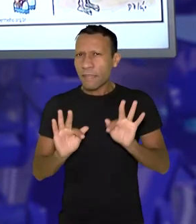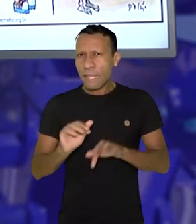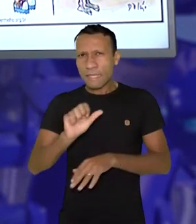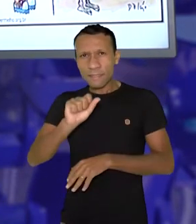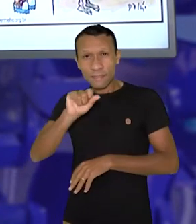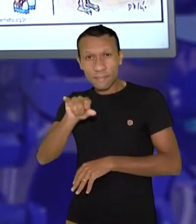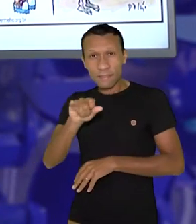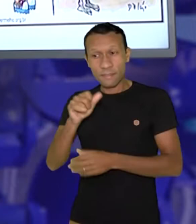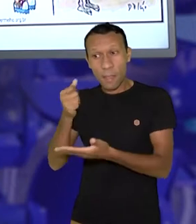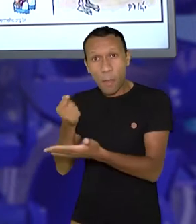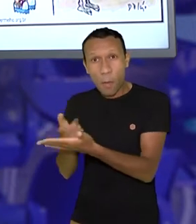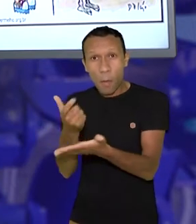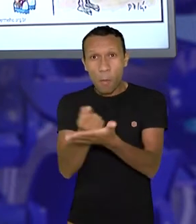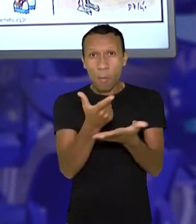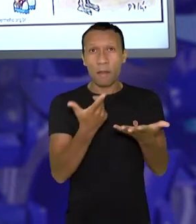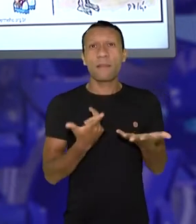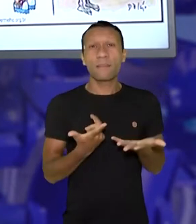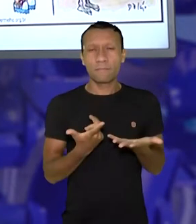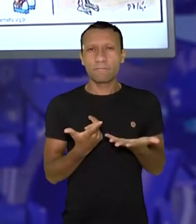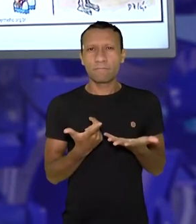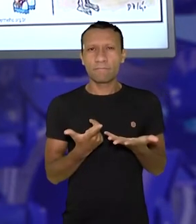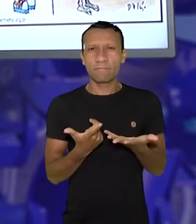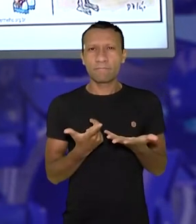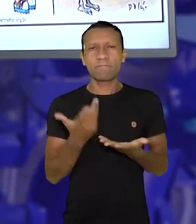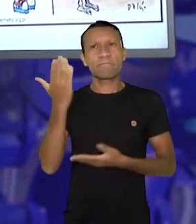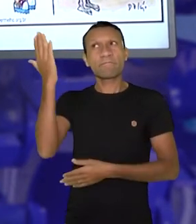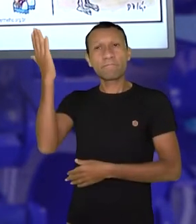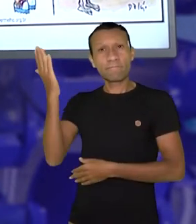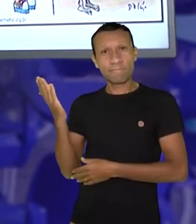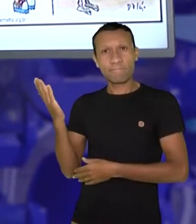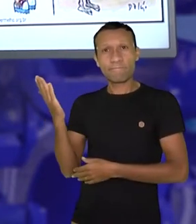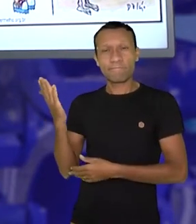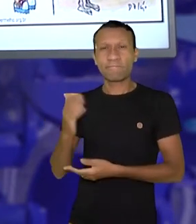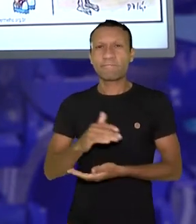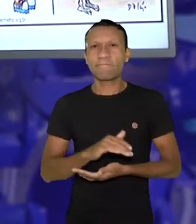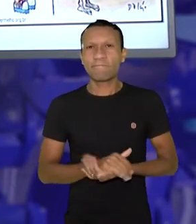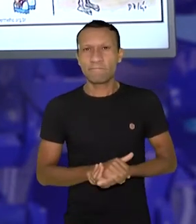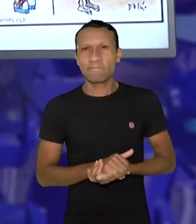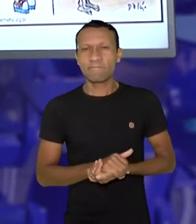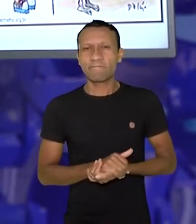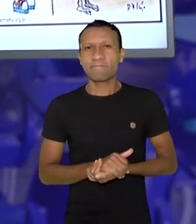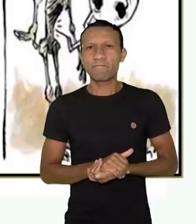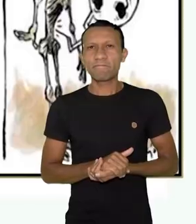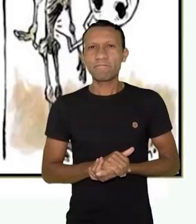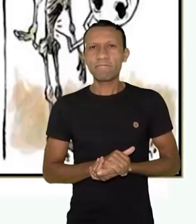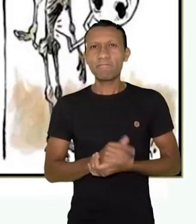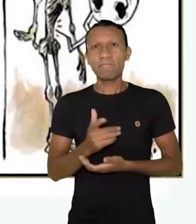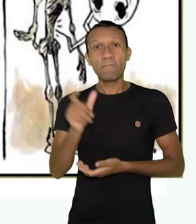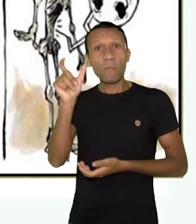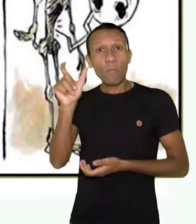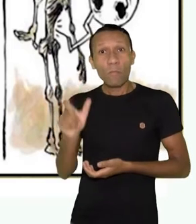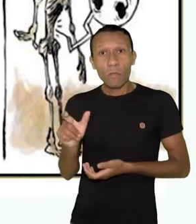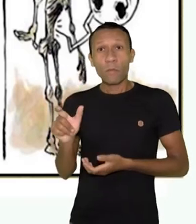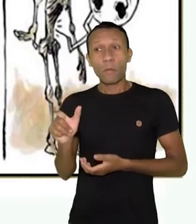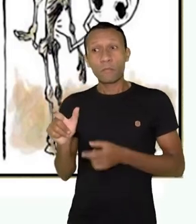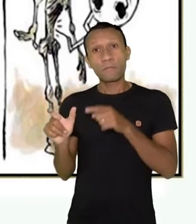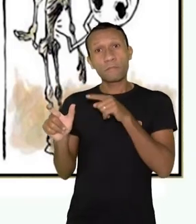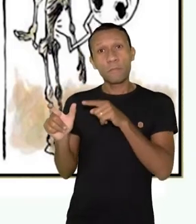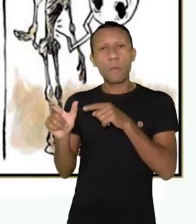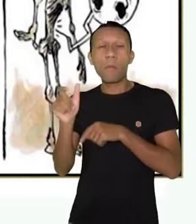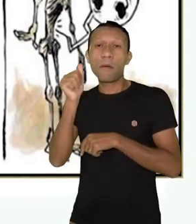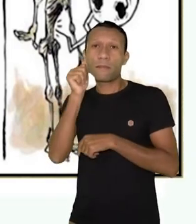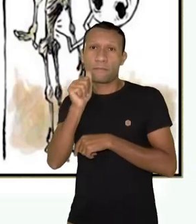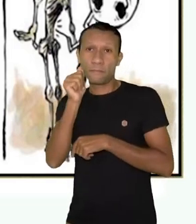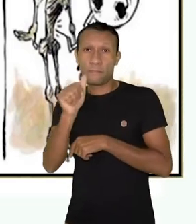mundo vai ter condições de consumir? Dá uma olhada nessa charge, né? Enquanto um lado da charge traz